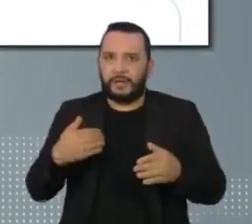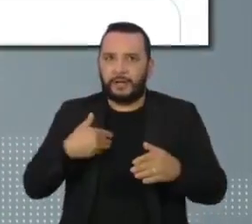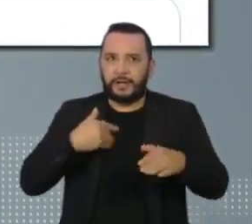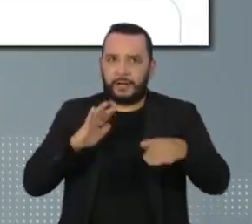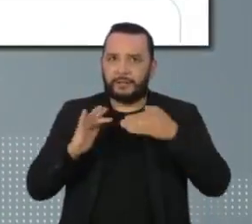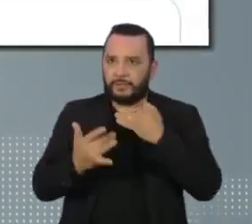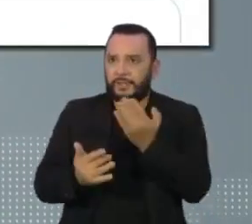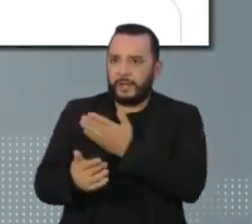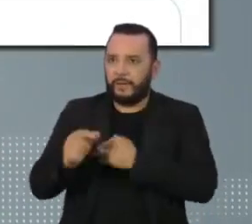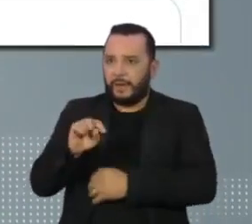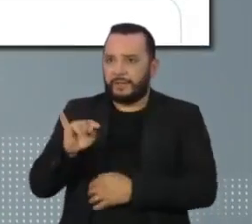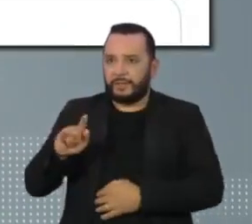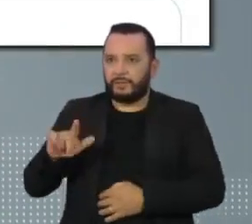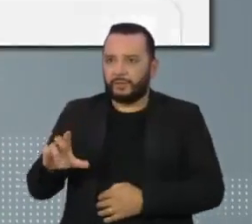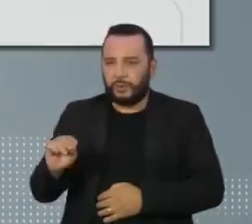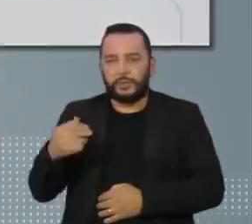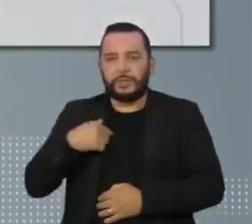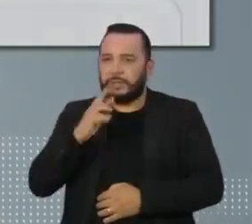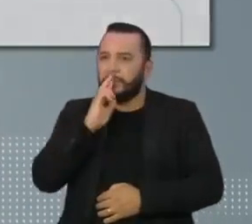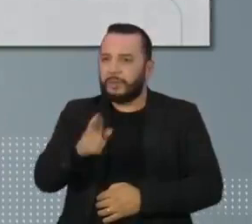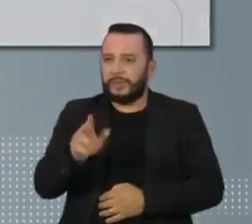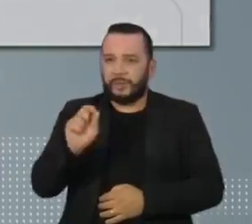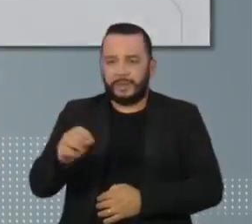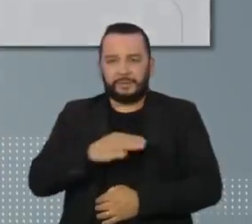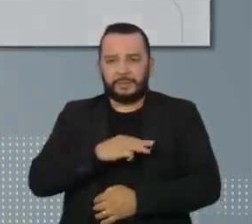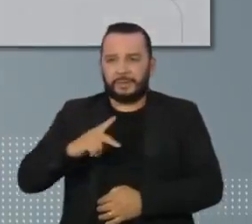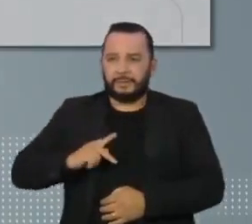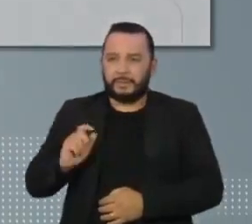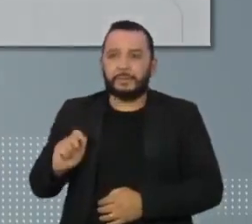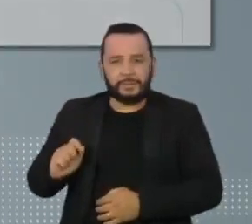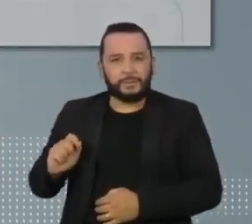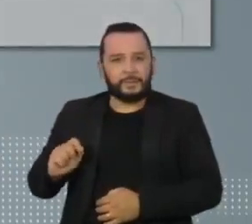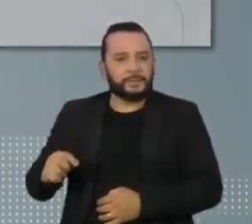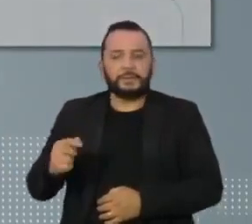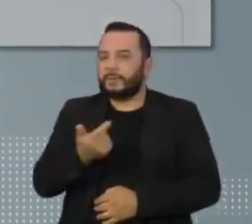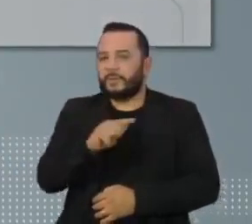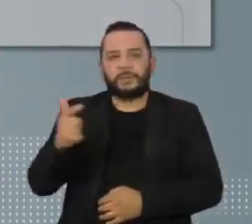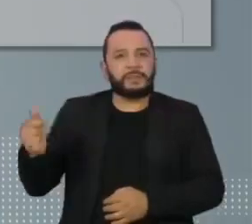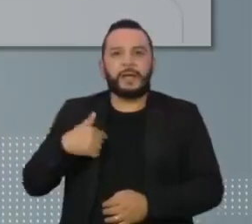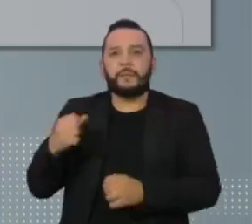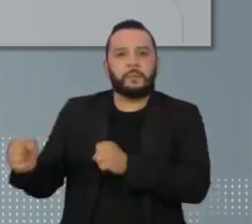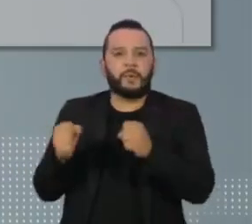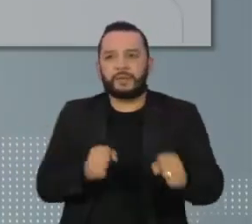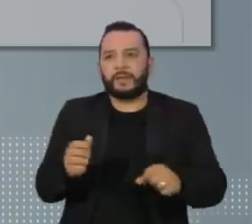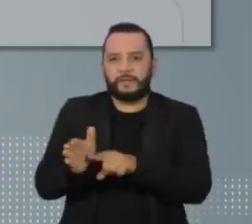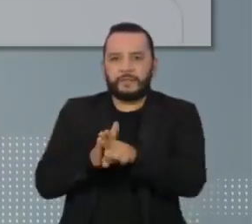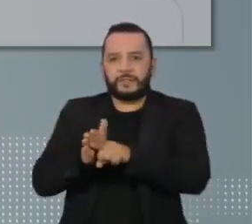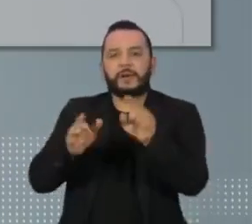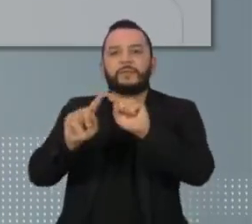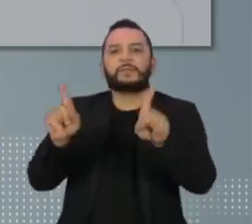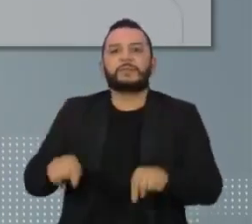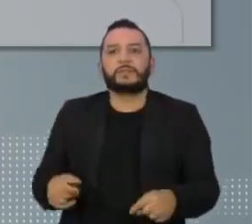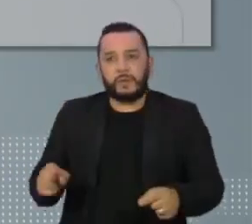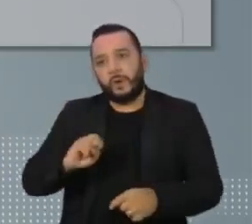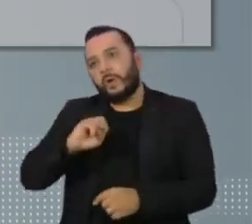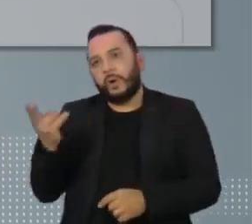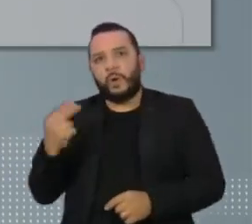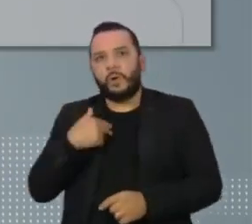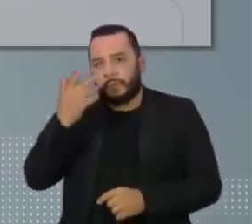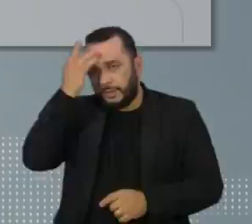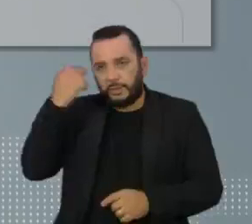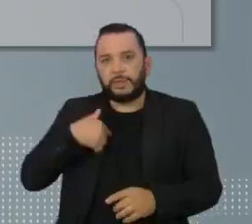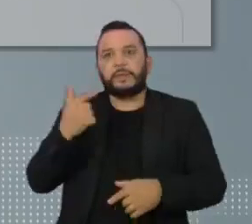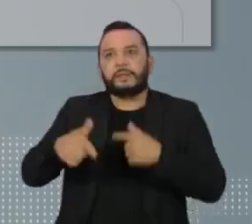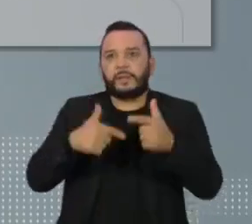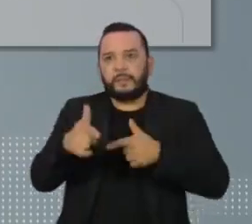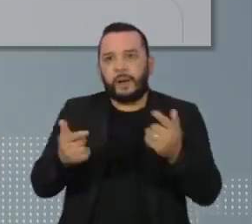sociais, Sérgio Camargo respondeu que o Ministério Público não tem autoridade para investigar servidores ou pessoas em cargos